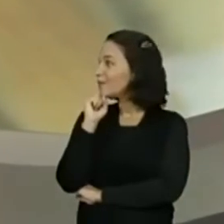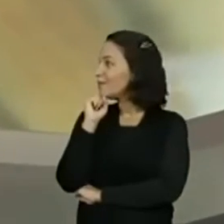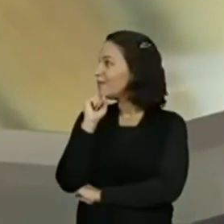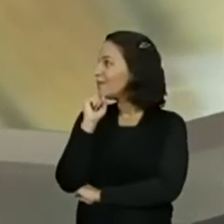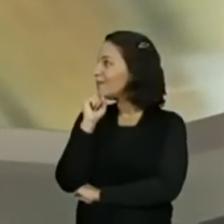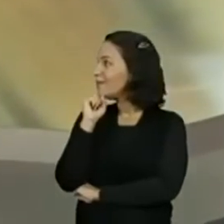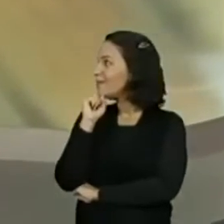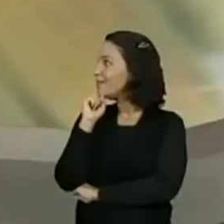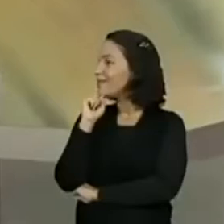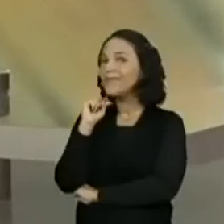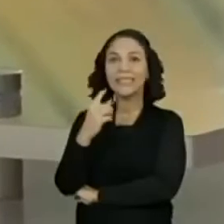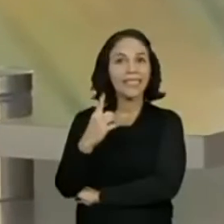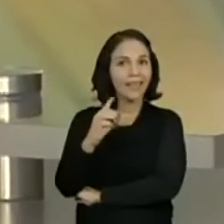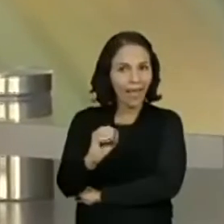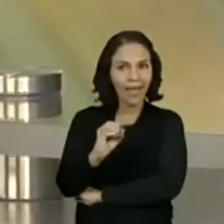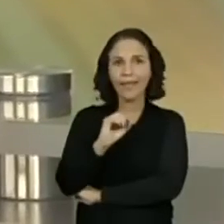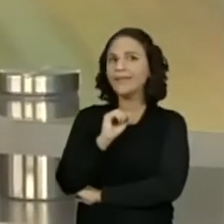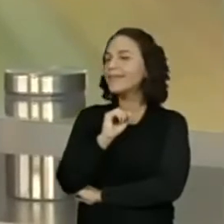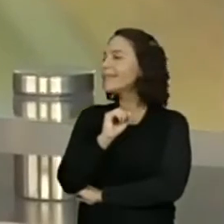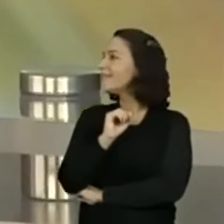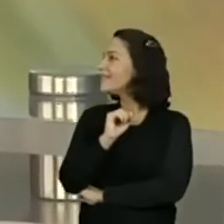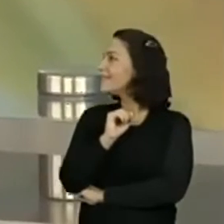10,